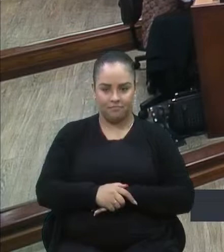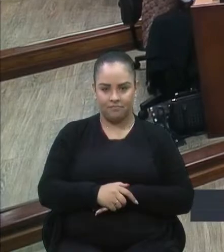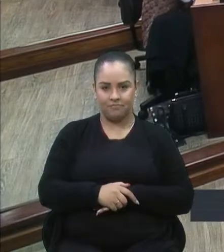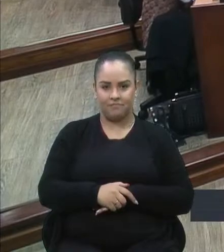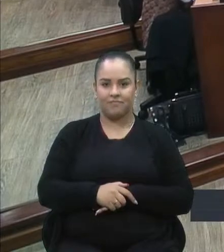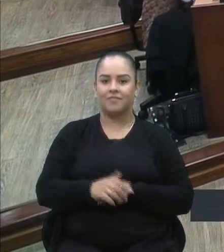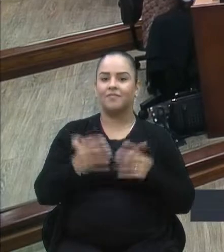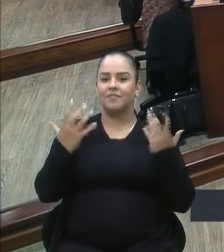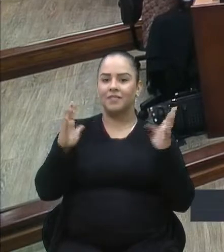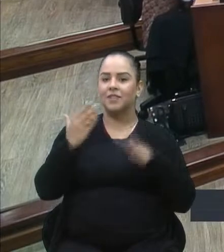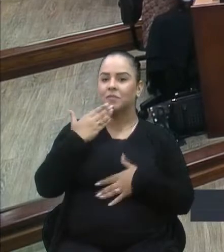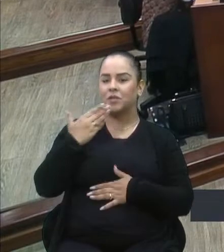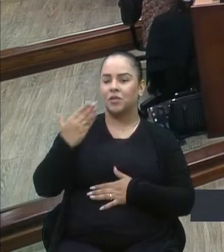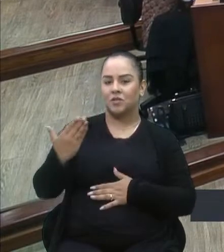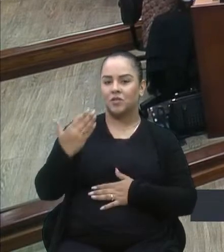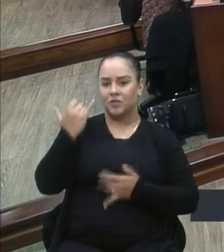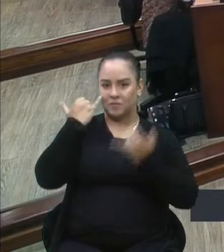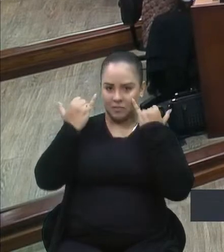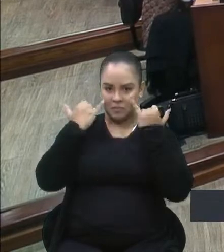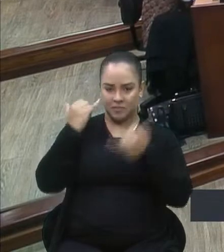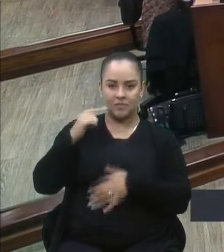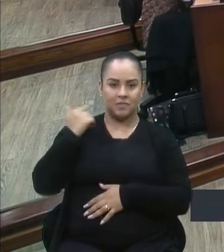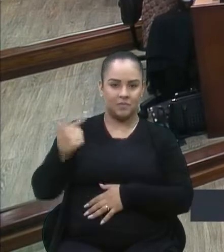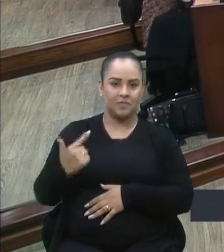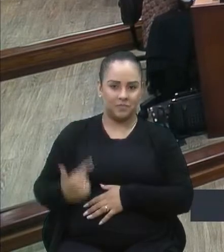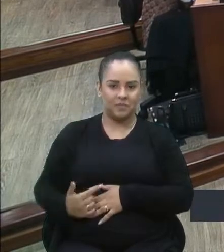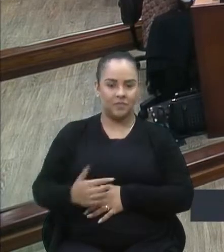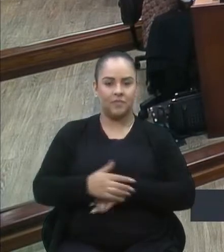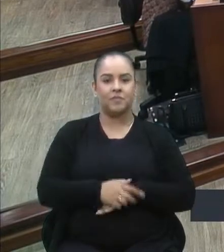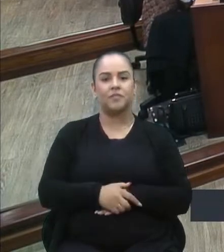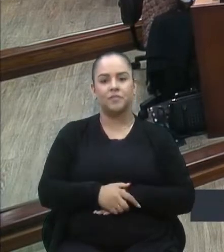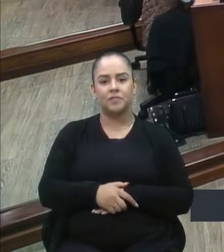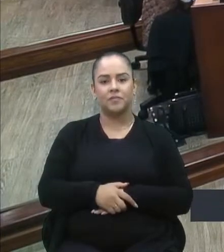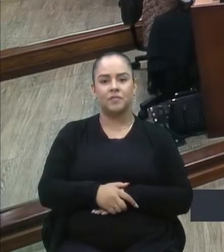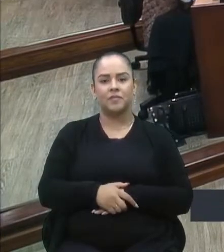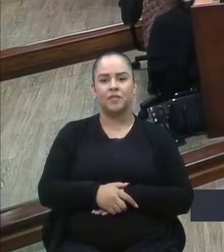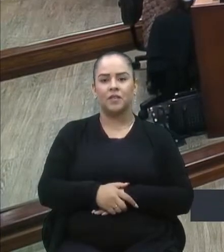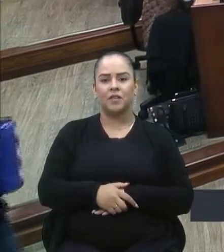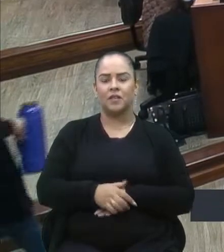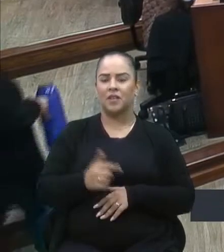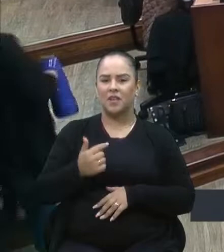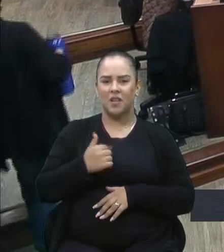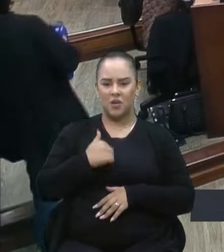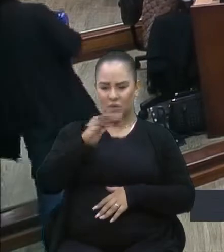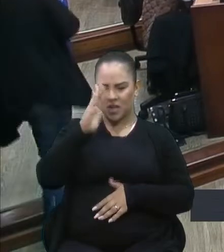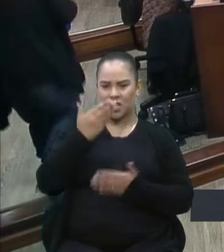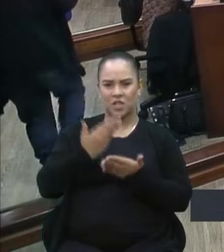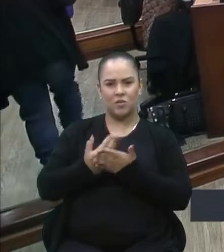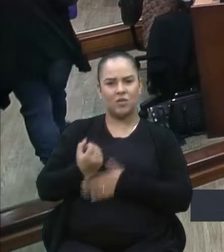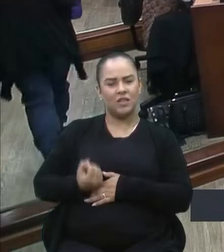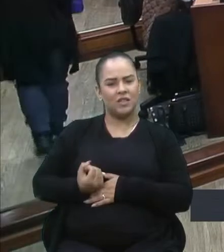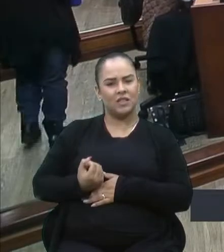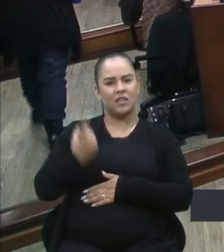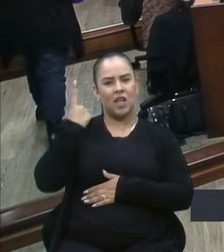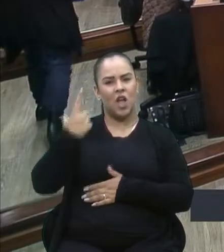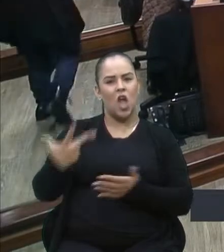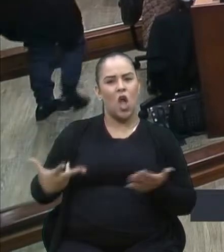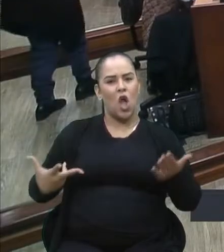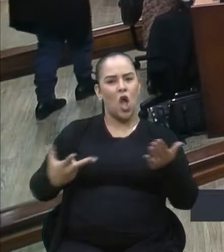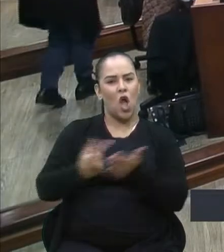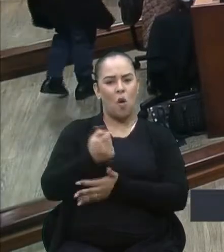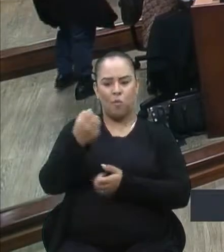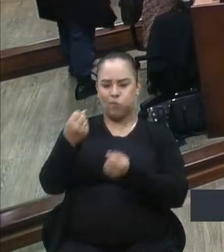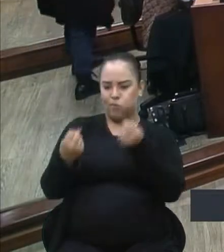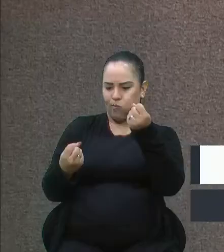parabéns pelo pedido de informação, vereadora Gladys. E eu acho estranho a compra da caminhonete